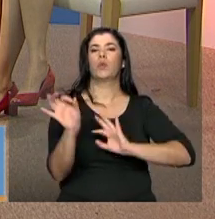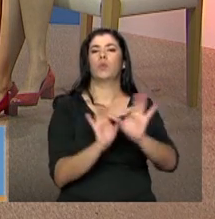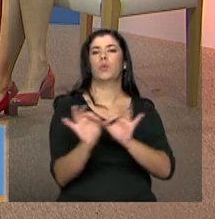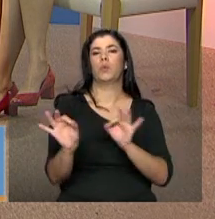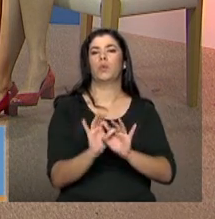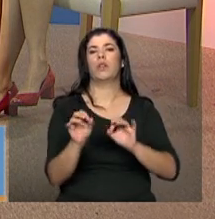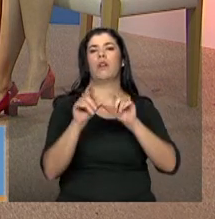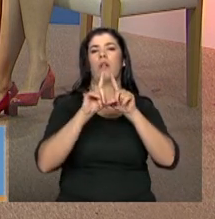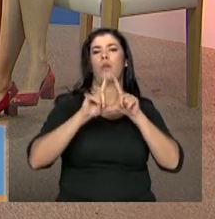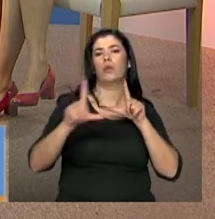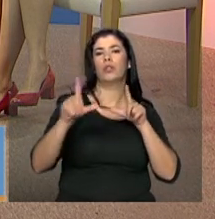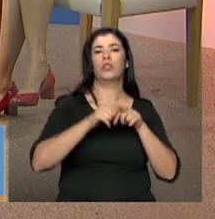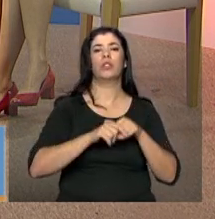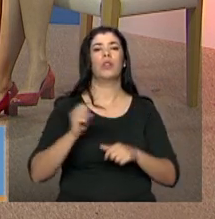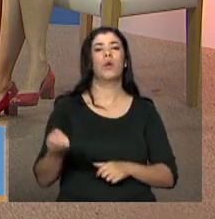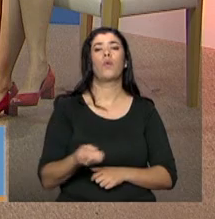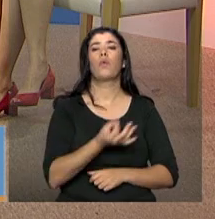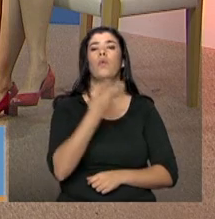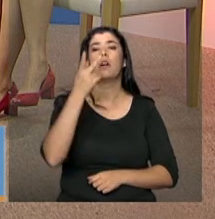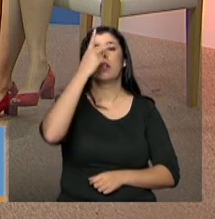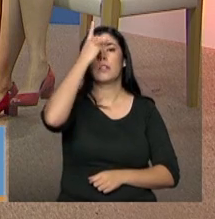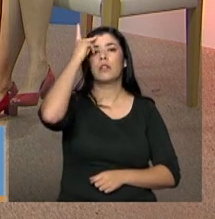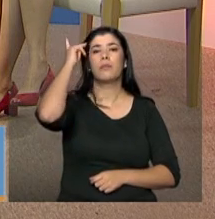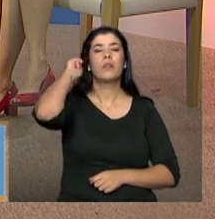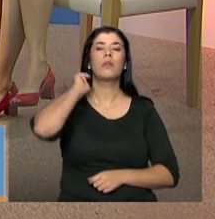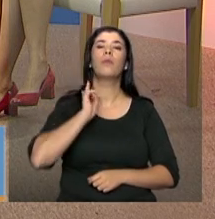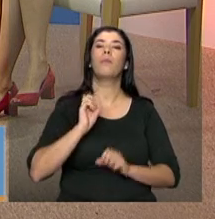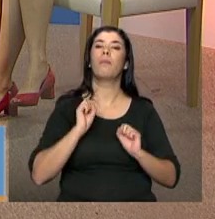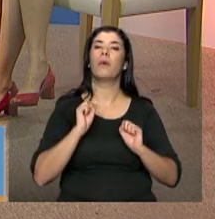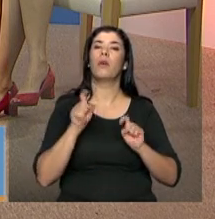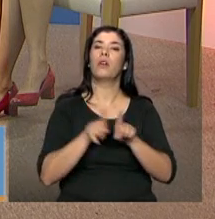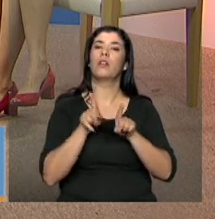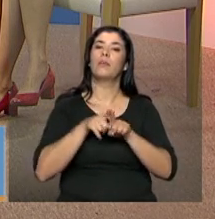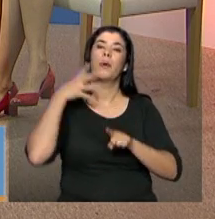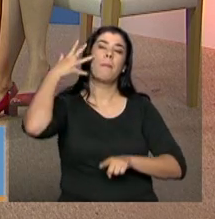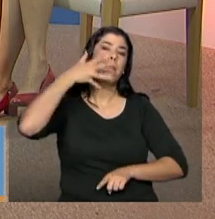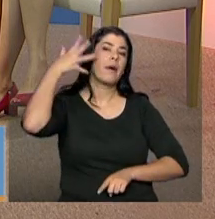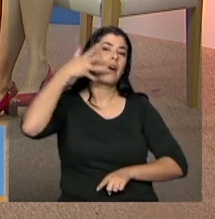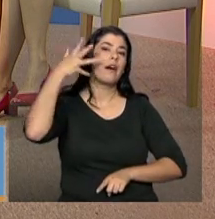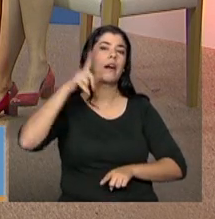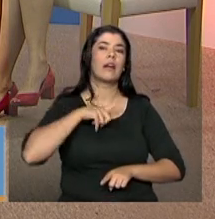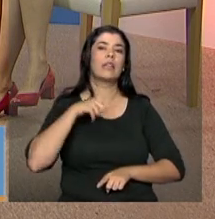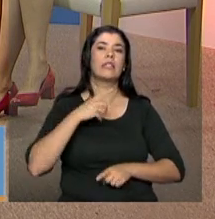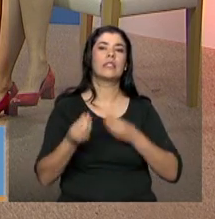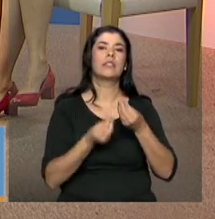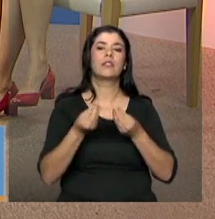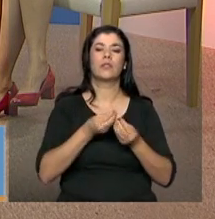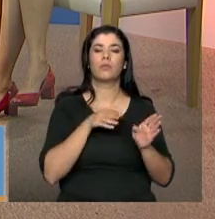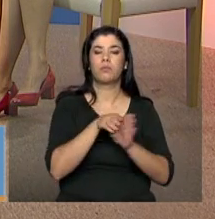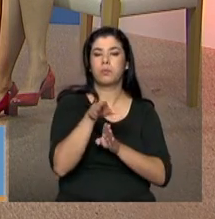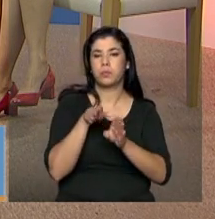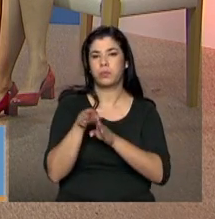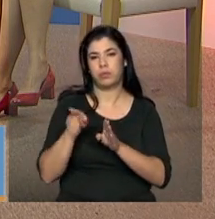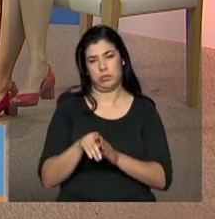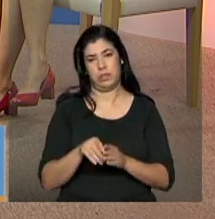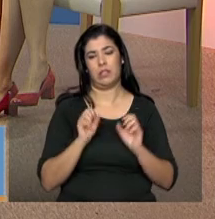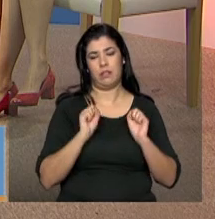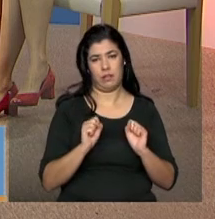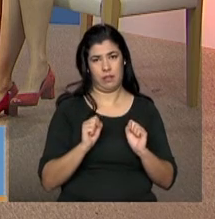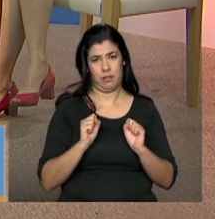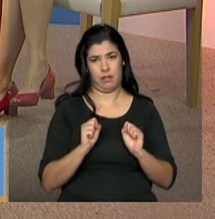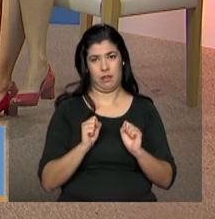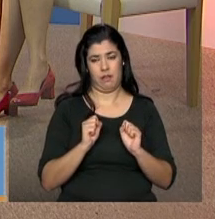de palestrantes, em termos de observação às questões de orientações. Todo o